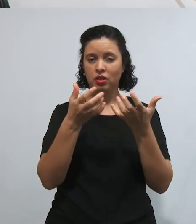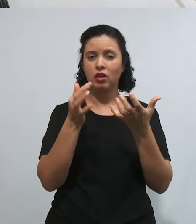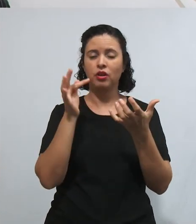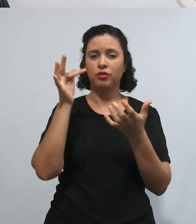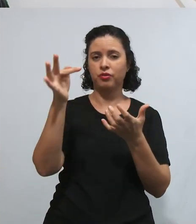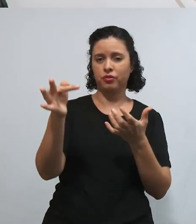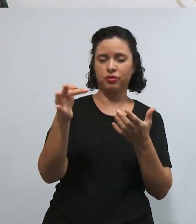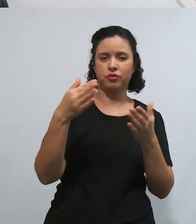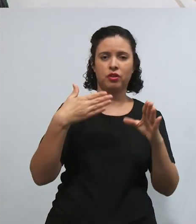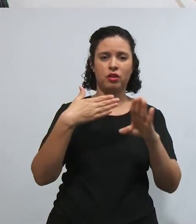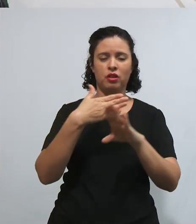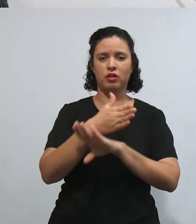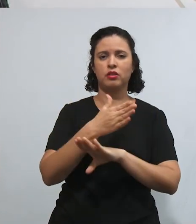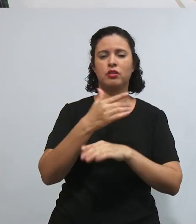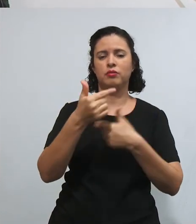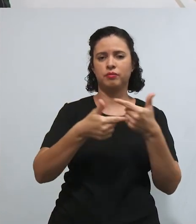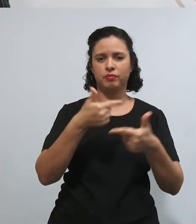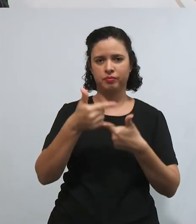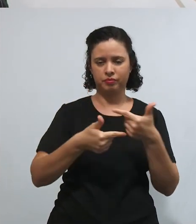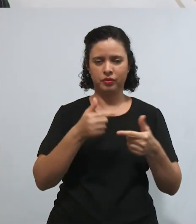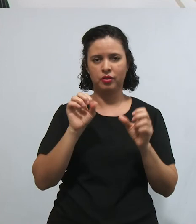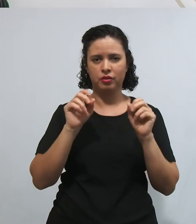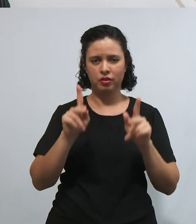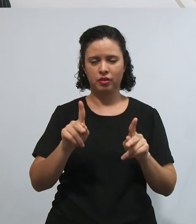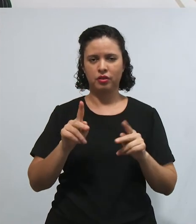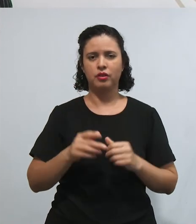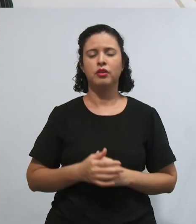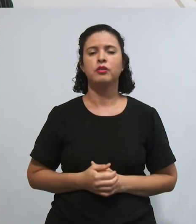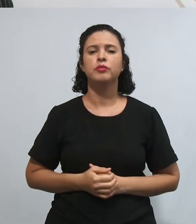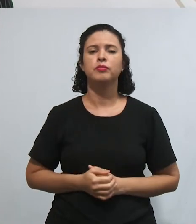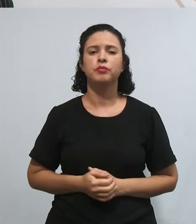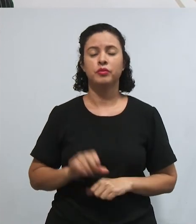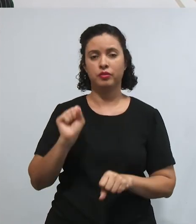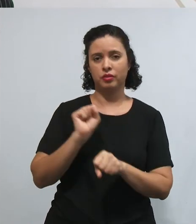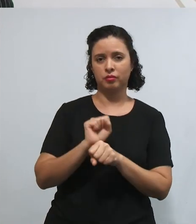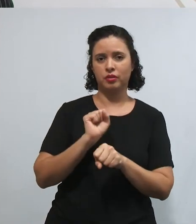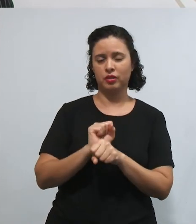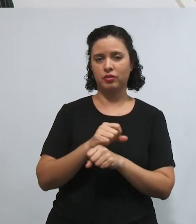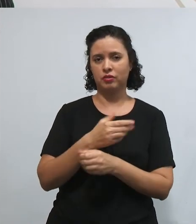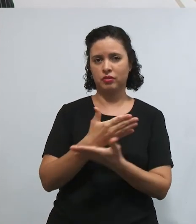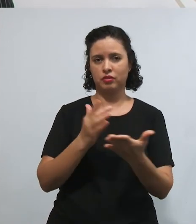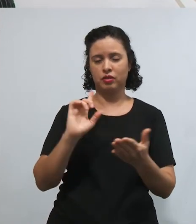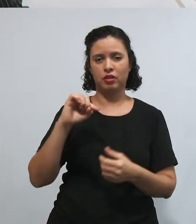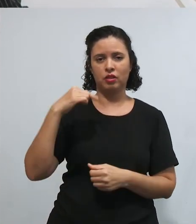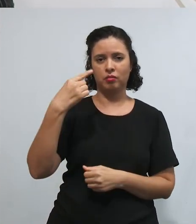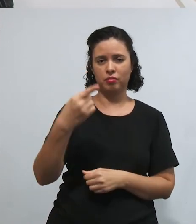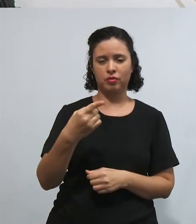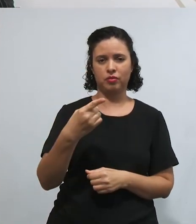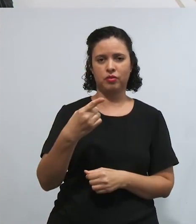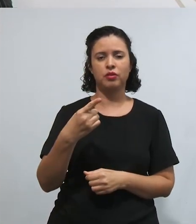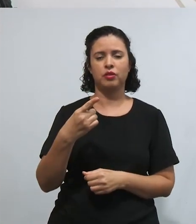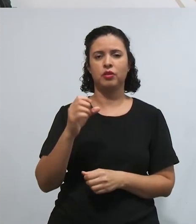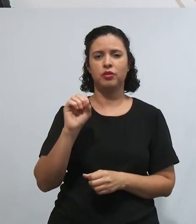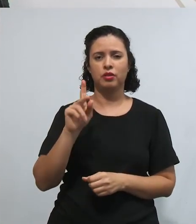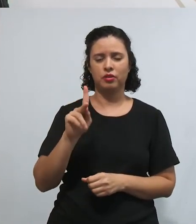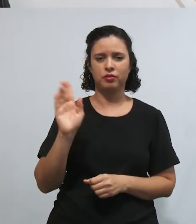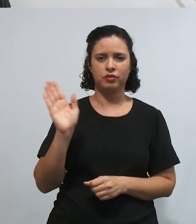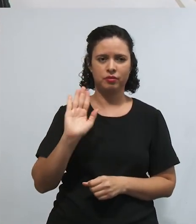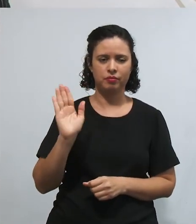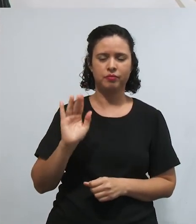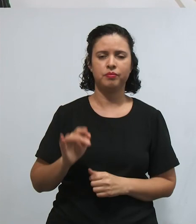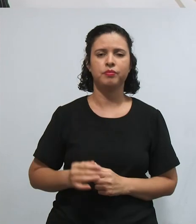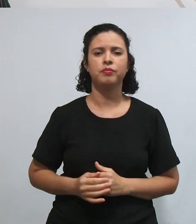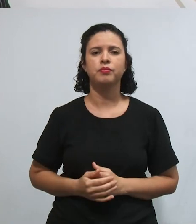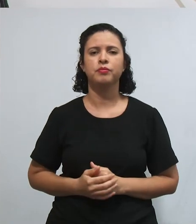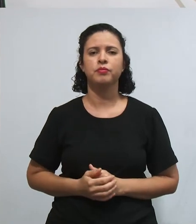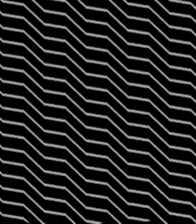pública na sua atividade profissional. Então, eu conto com você na nossa próxima aula, na nossa unidade número 3. Até a